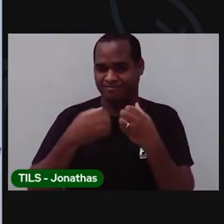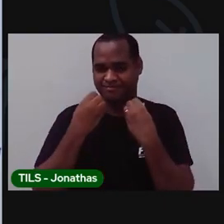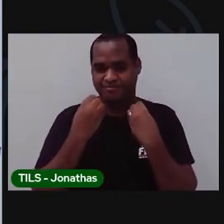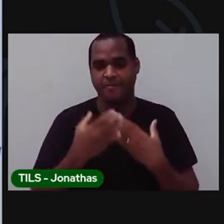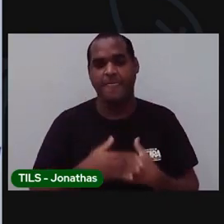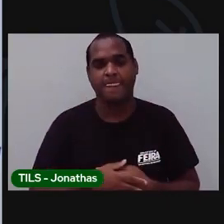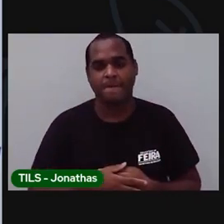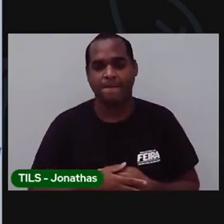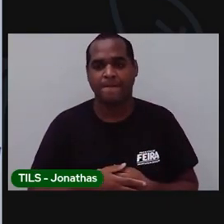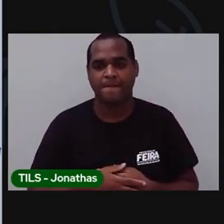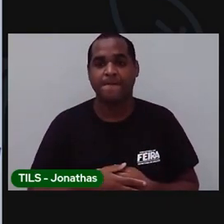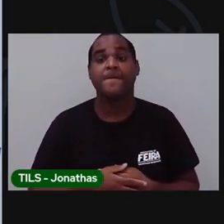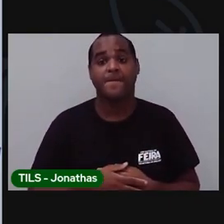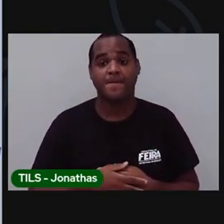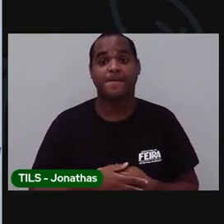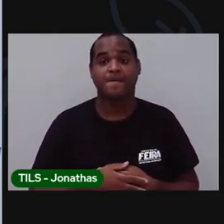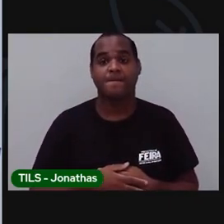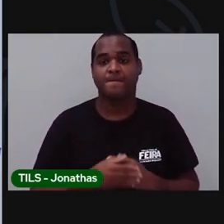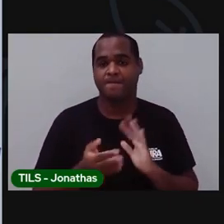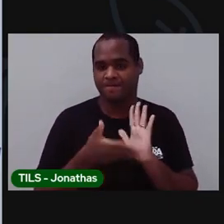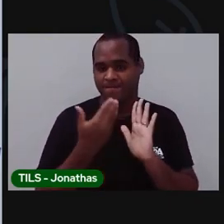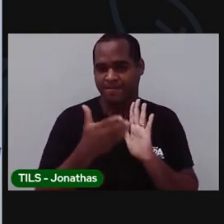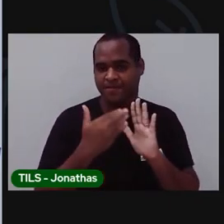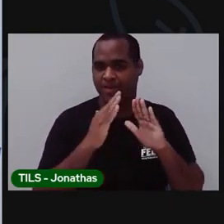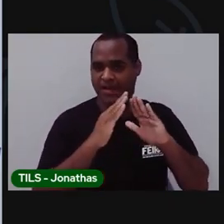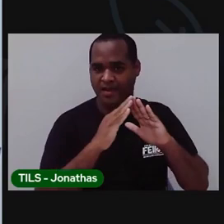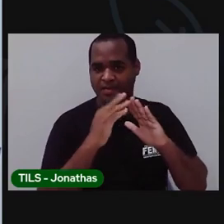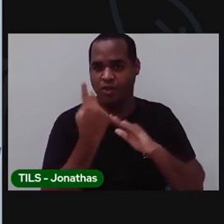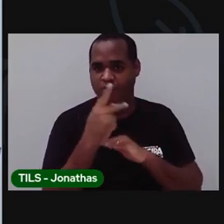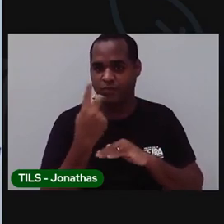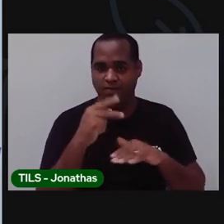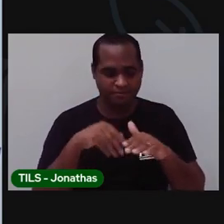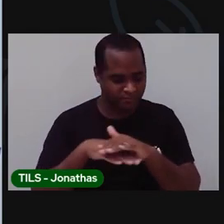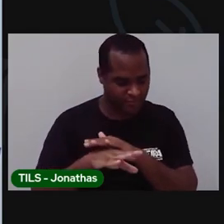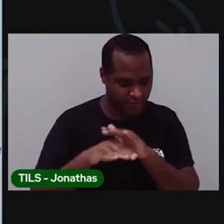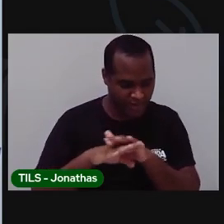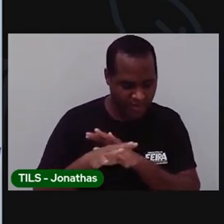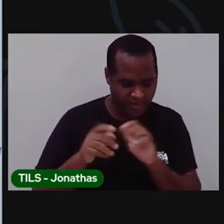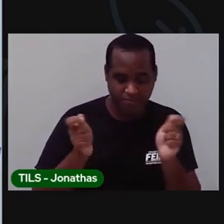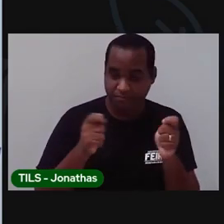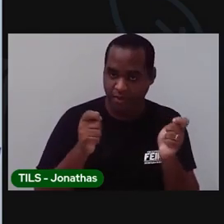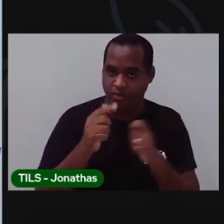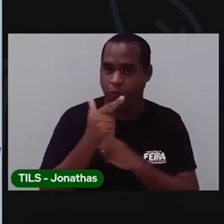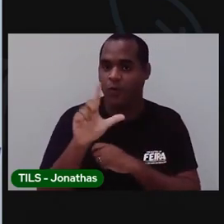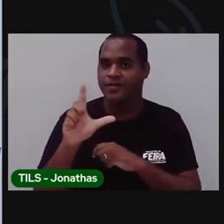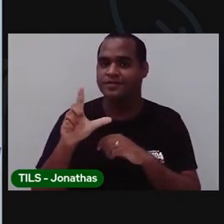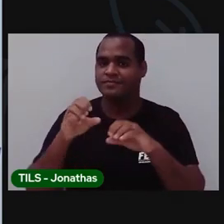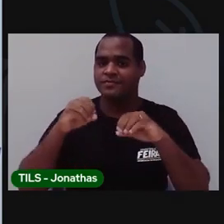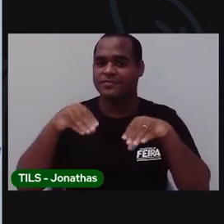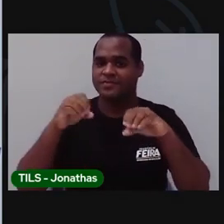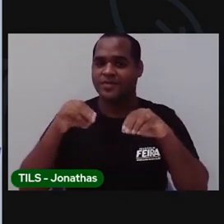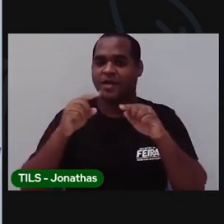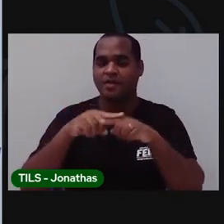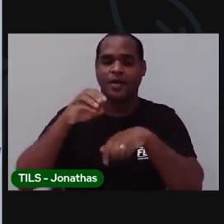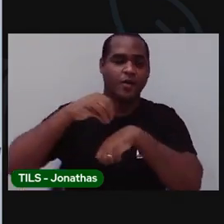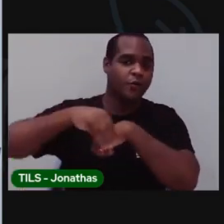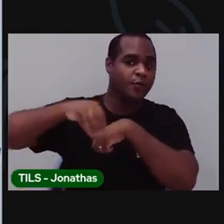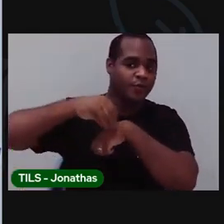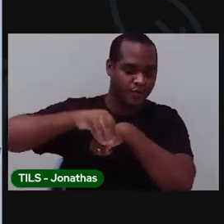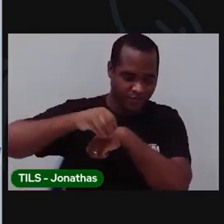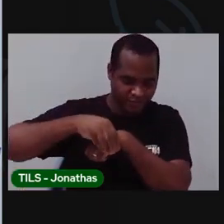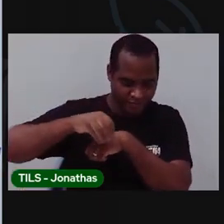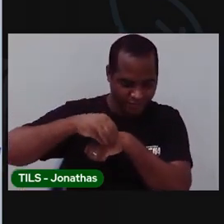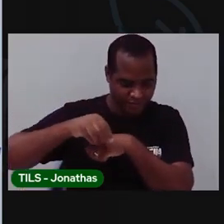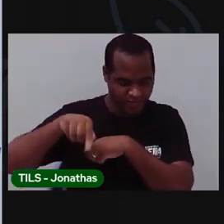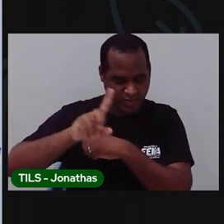No livro de orientações. Aquelas folhas que vai para os pais. Tem uma atividade. E lá tem as orientações. Para ser